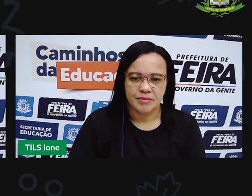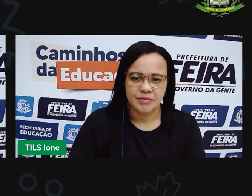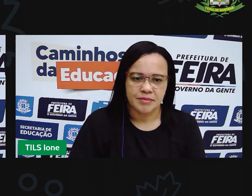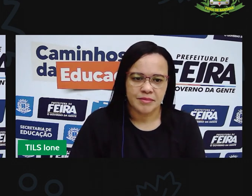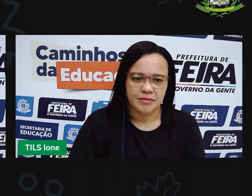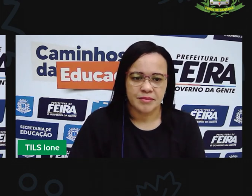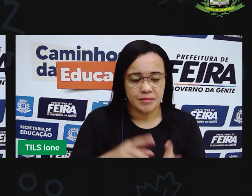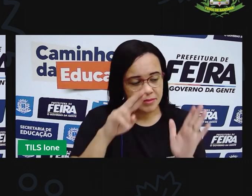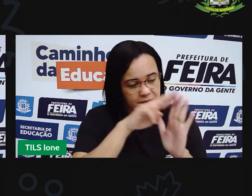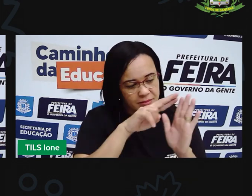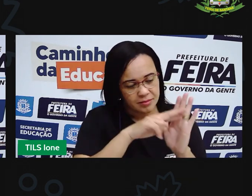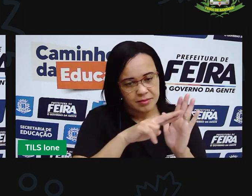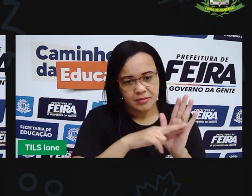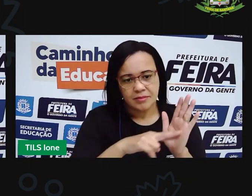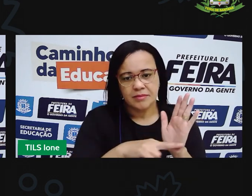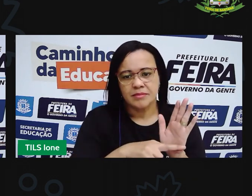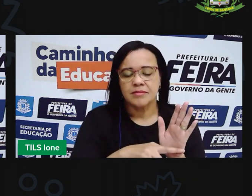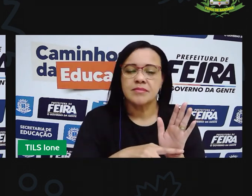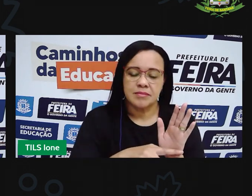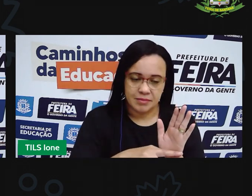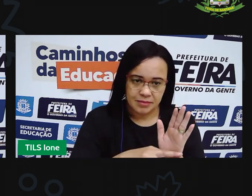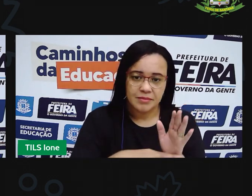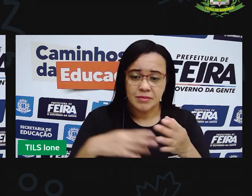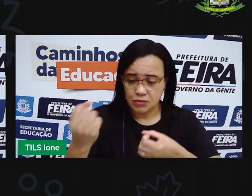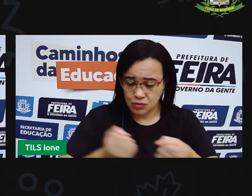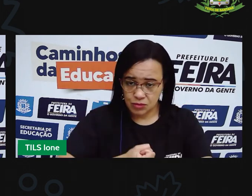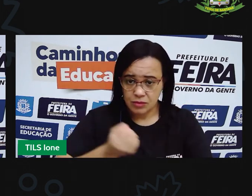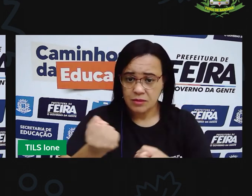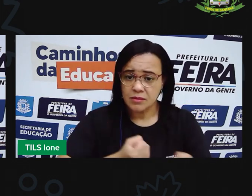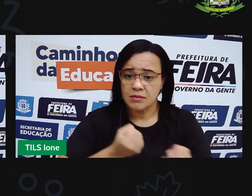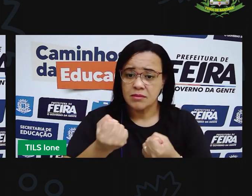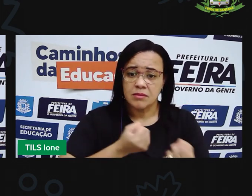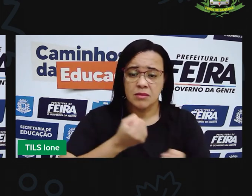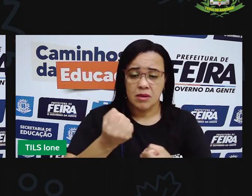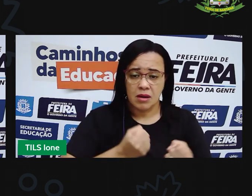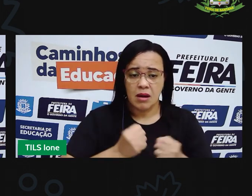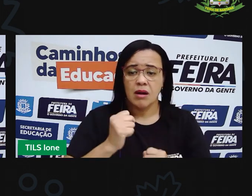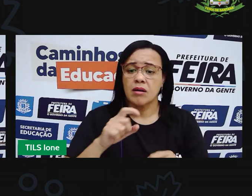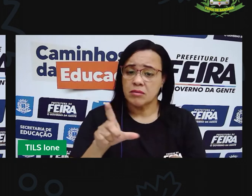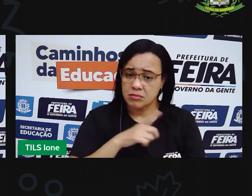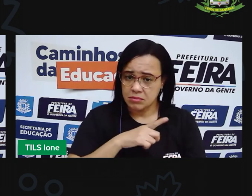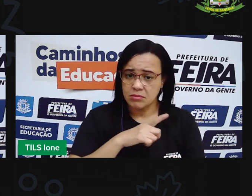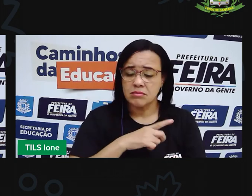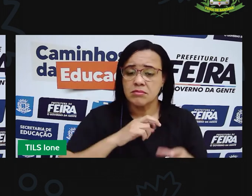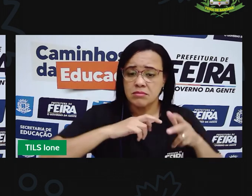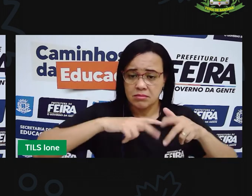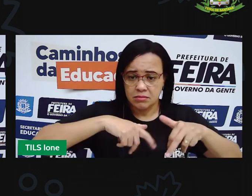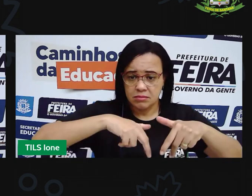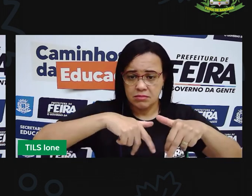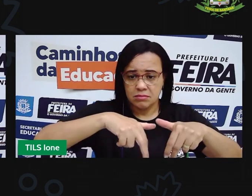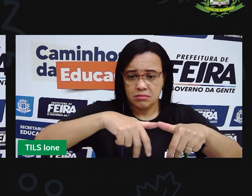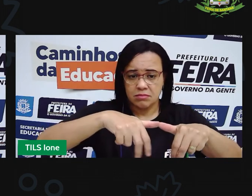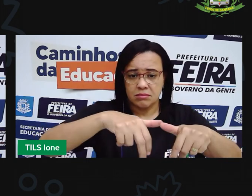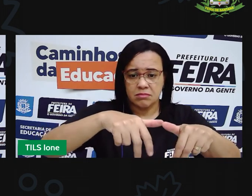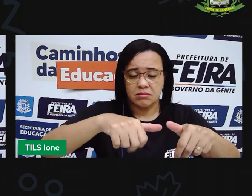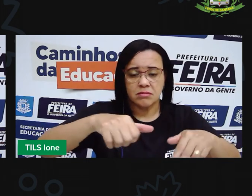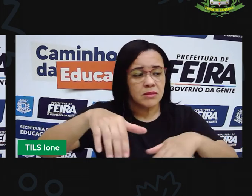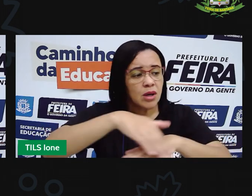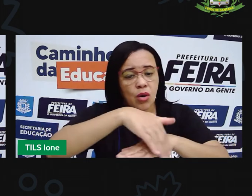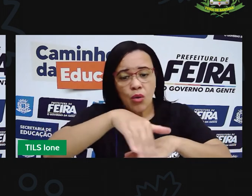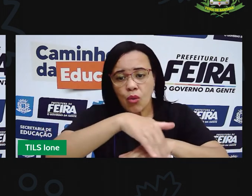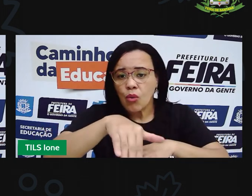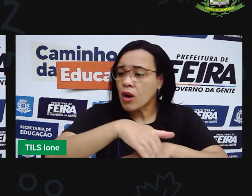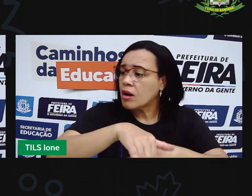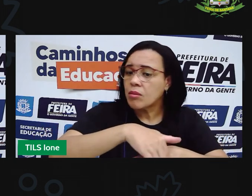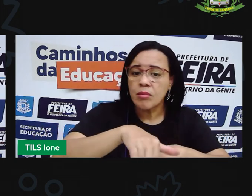regras que são importantes no trânsito também, como, por exemplo, andar, ou atravessar a rua e